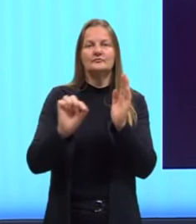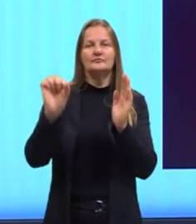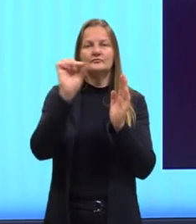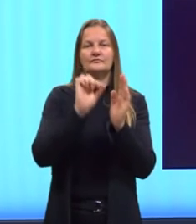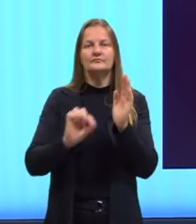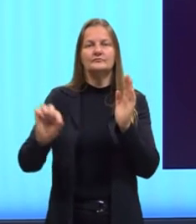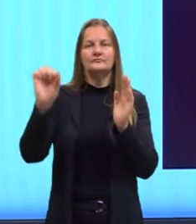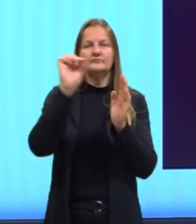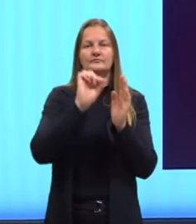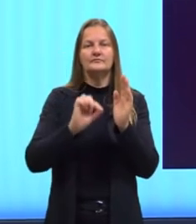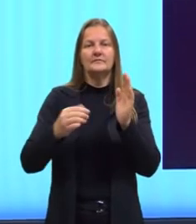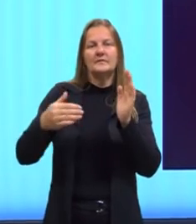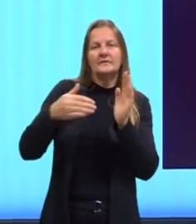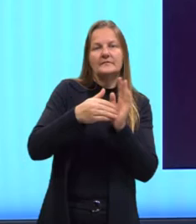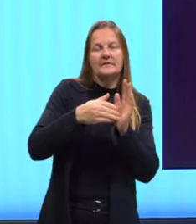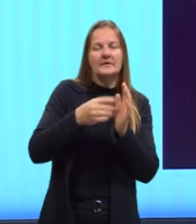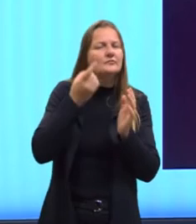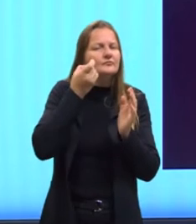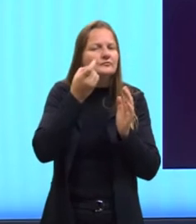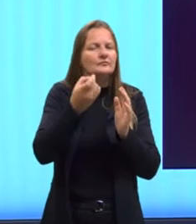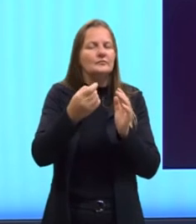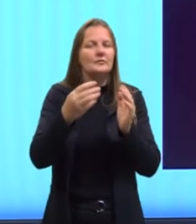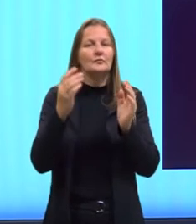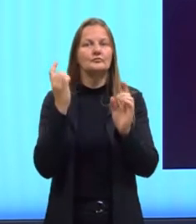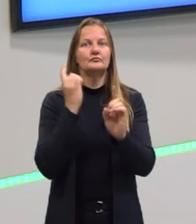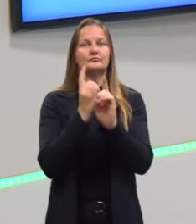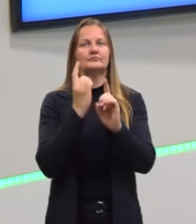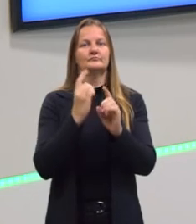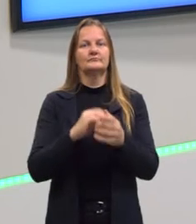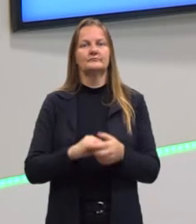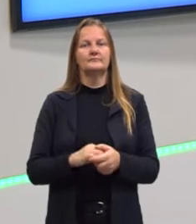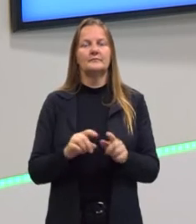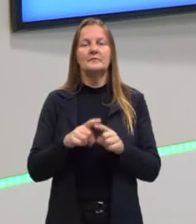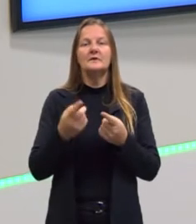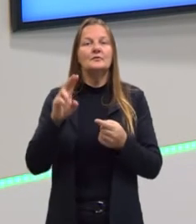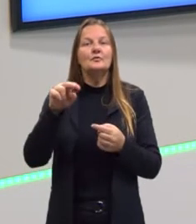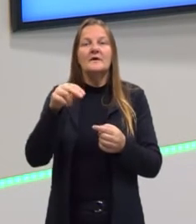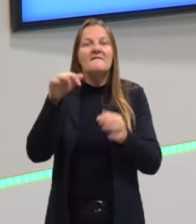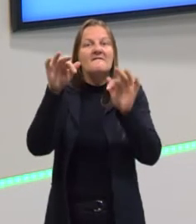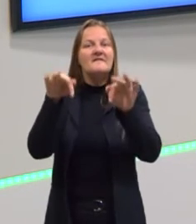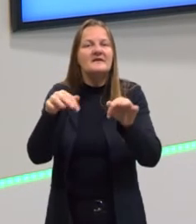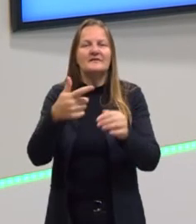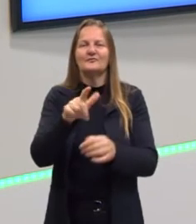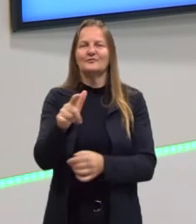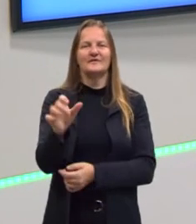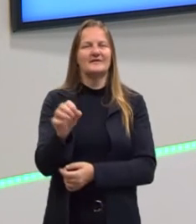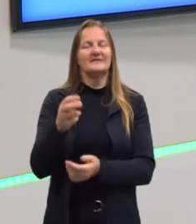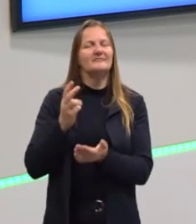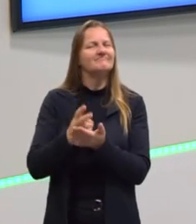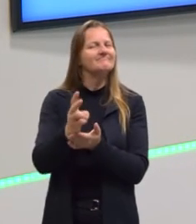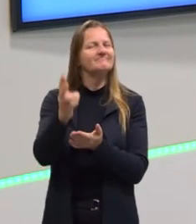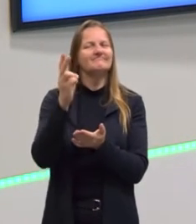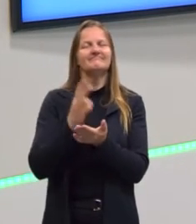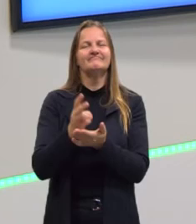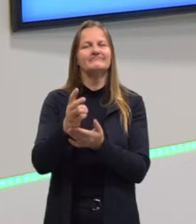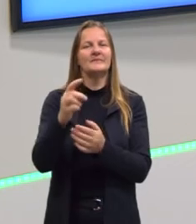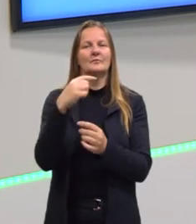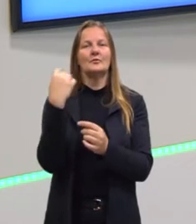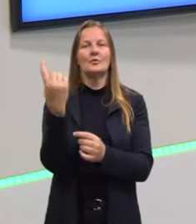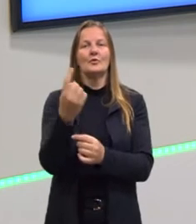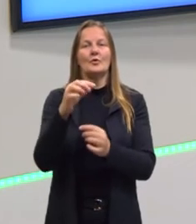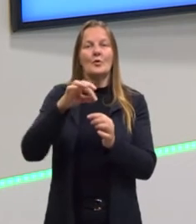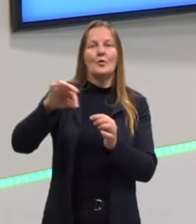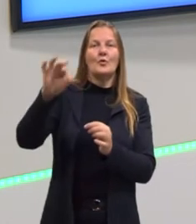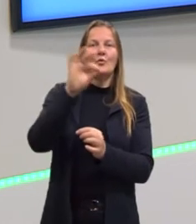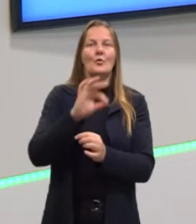até o termo ali que eu tenho interesse em descobrir, né? Mas nunca temos todos os termos da sequência por ela